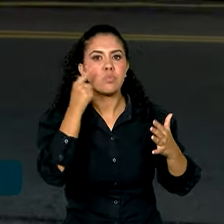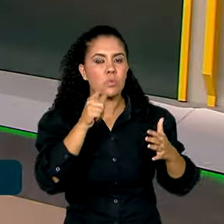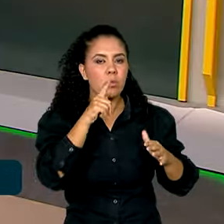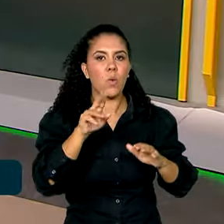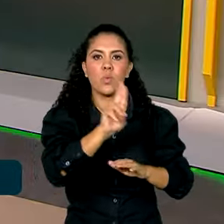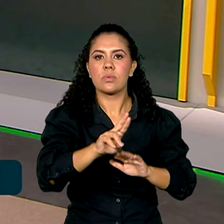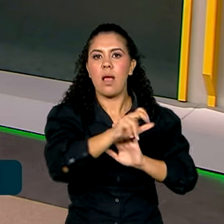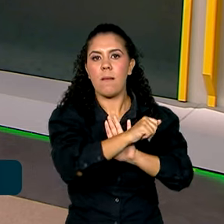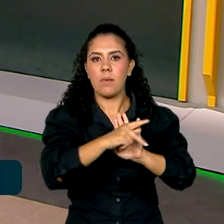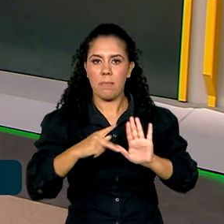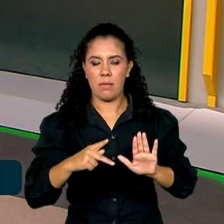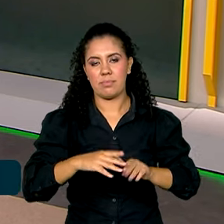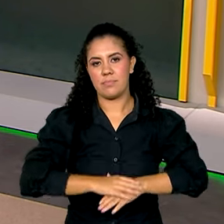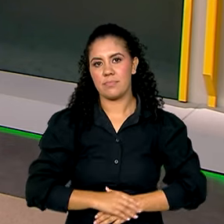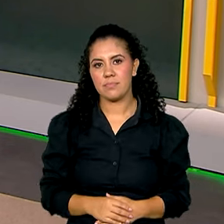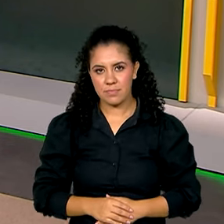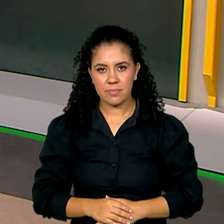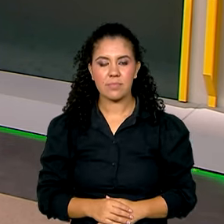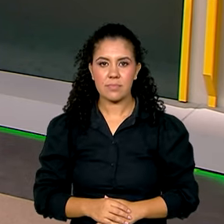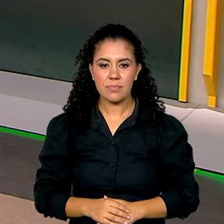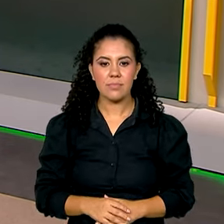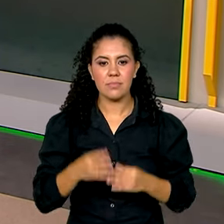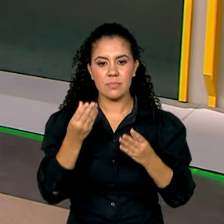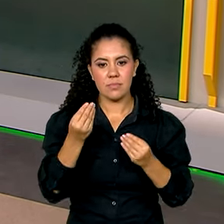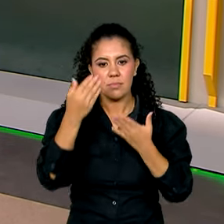Carol, eu volto com você. Ok, Sara, obrigada pelas informações.